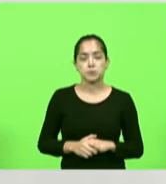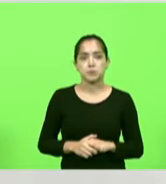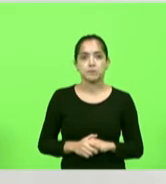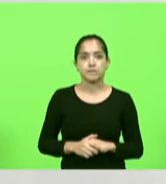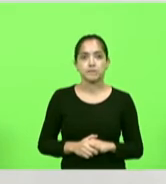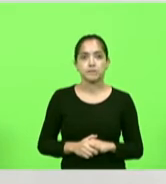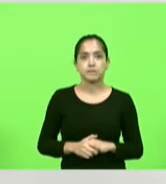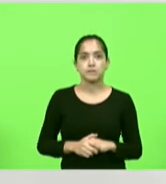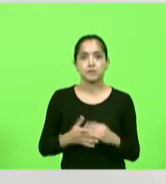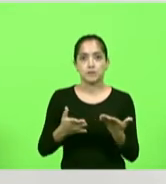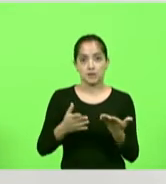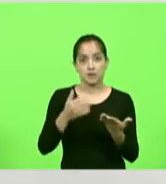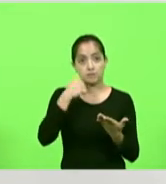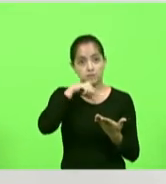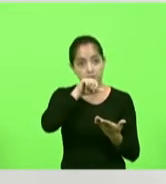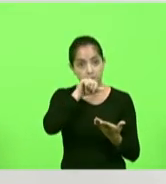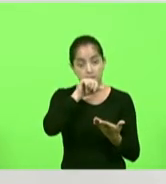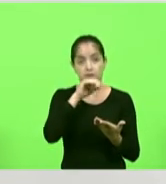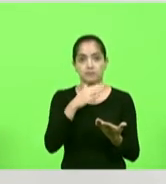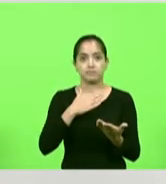a minha mãe morreu de covid